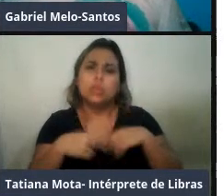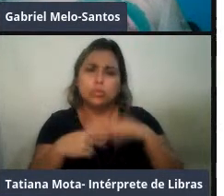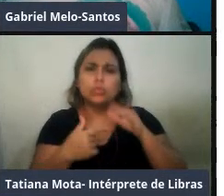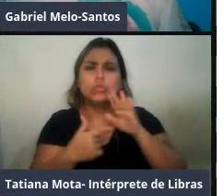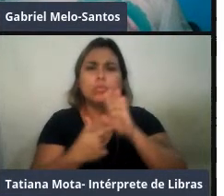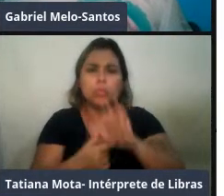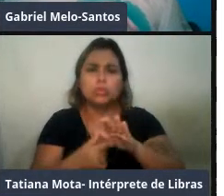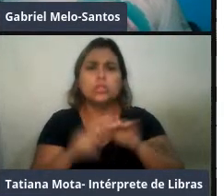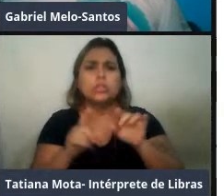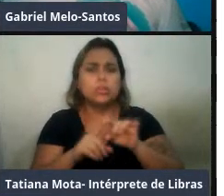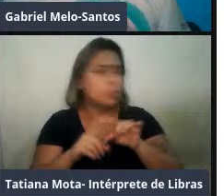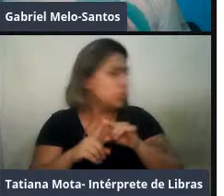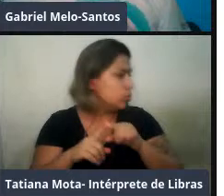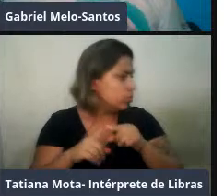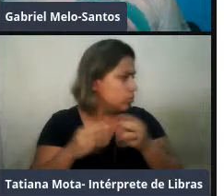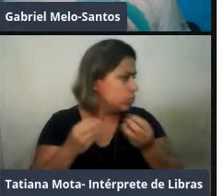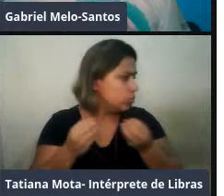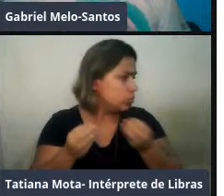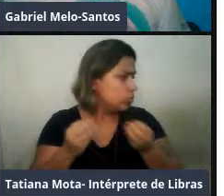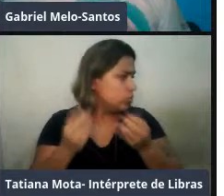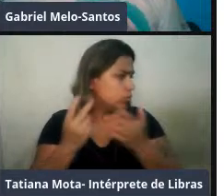entender, né, qual o comportamento